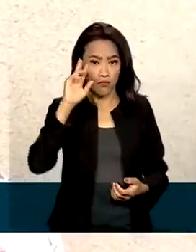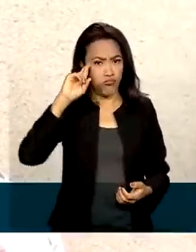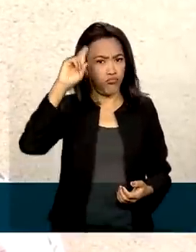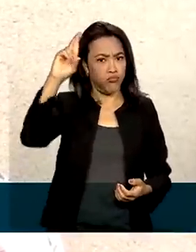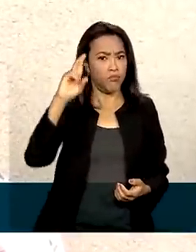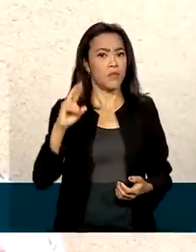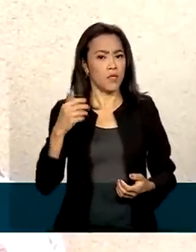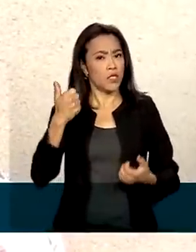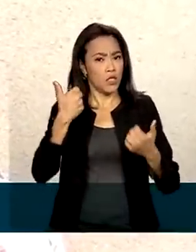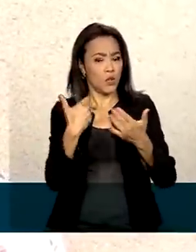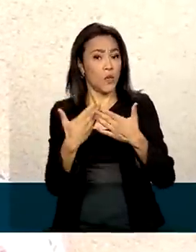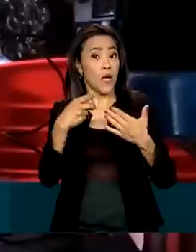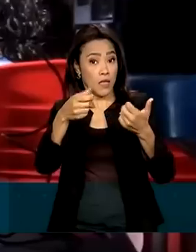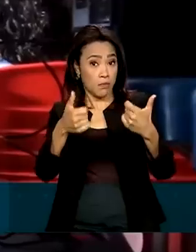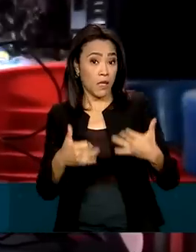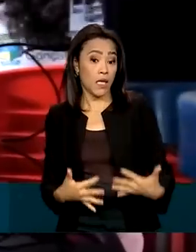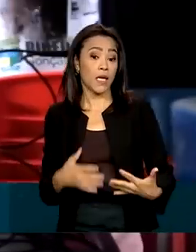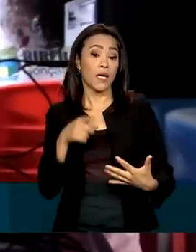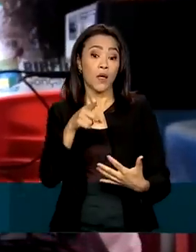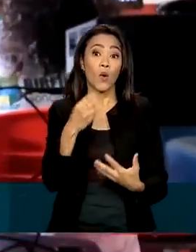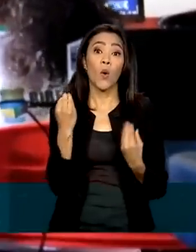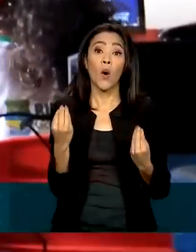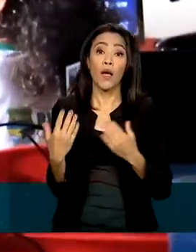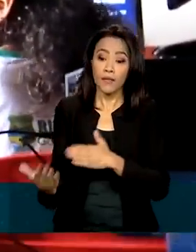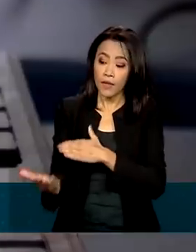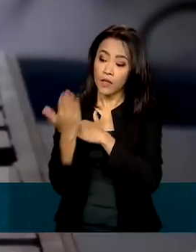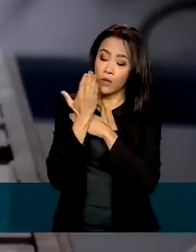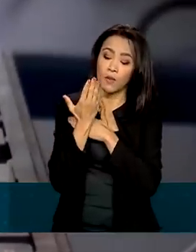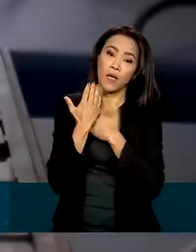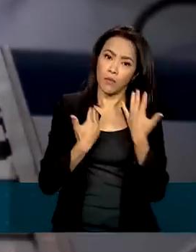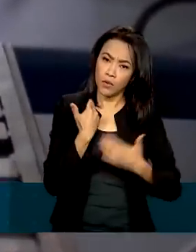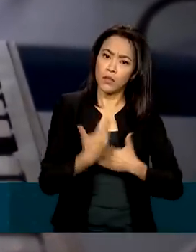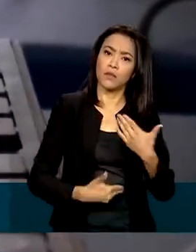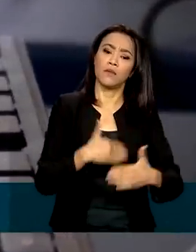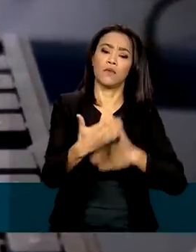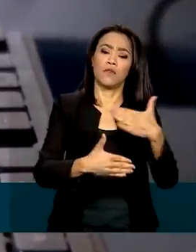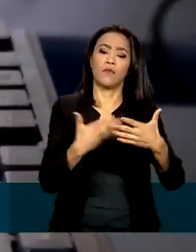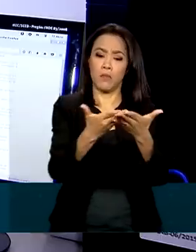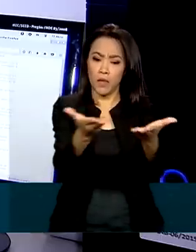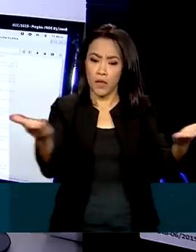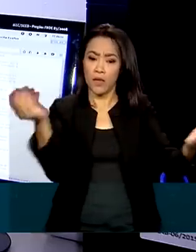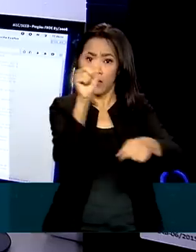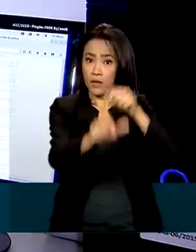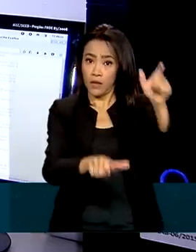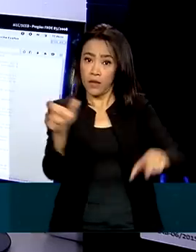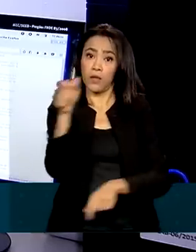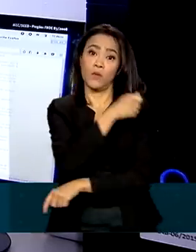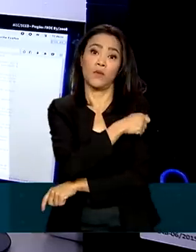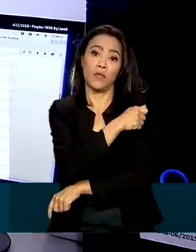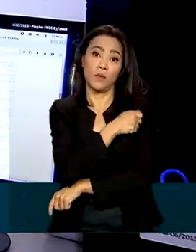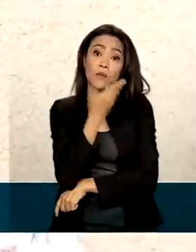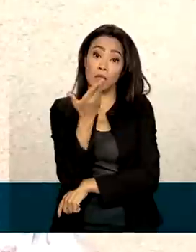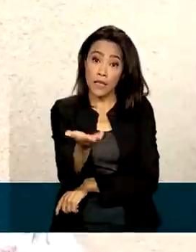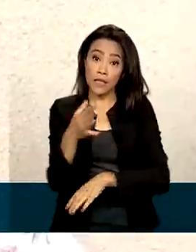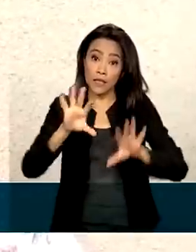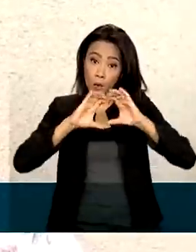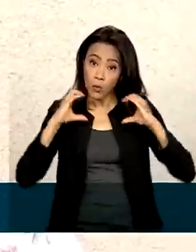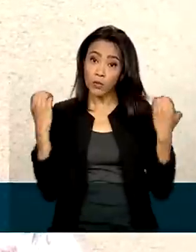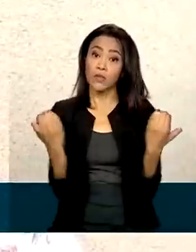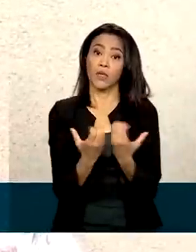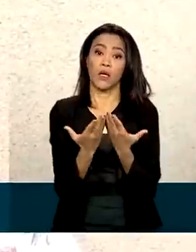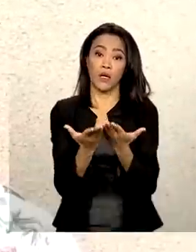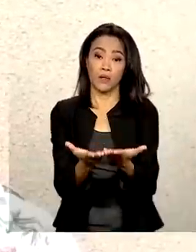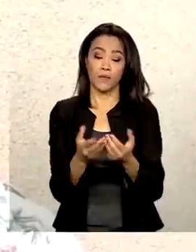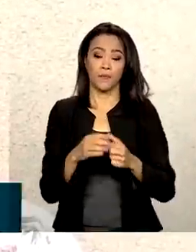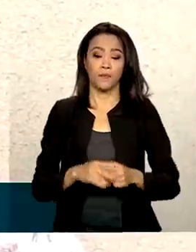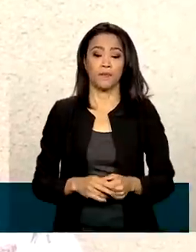fala como a internet vai ajudar no desenvolvimento dos alunos na comunidade calunga. Tem como a gente